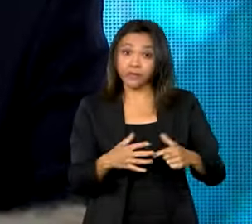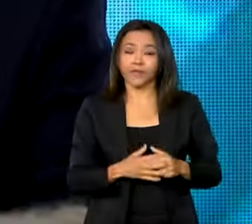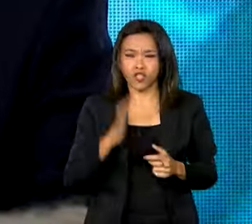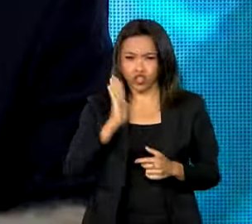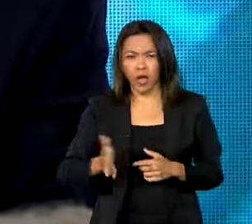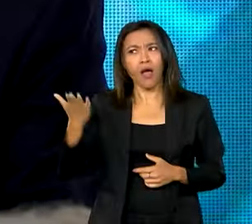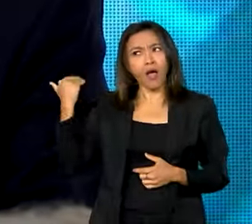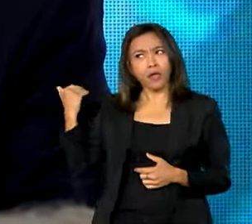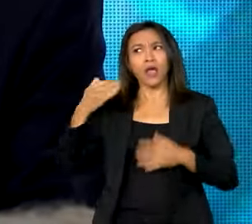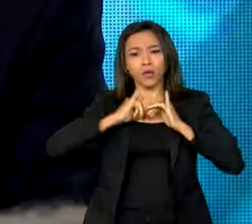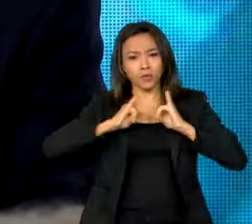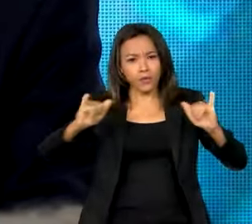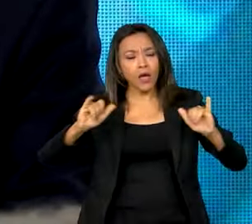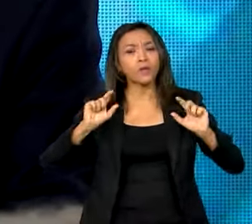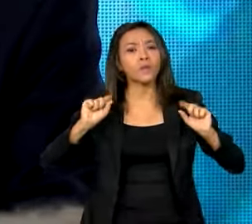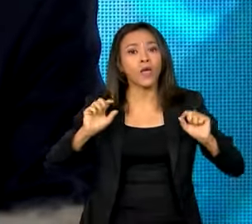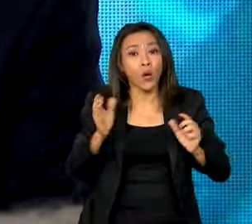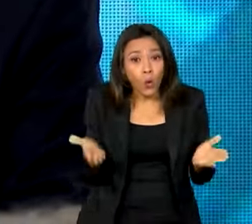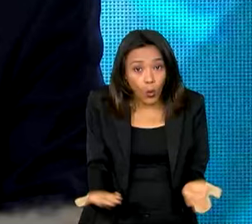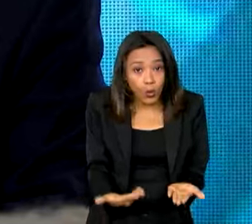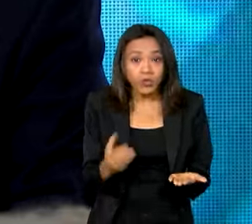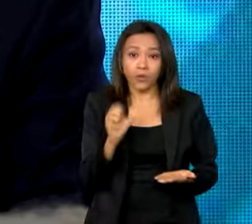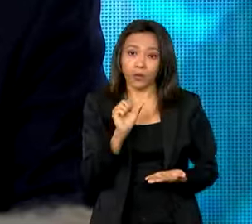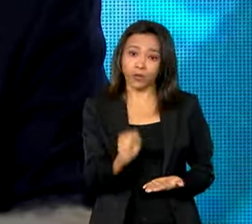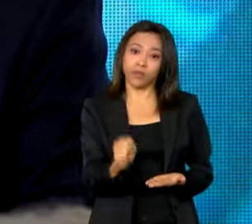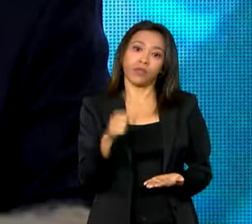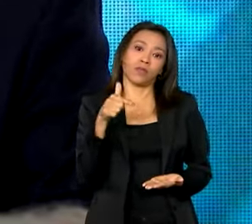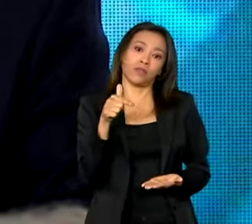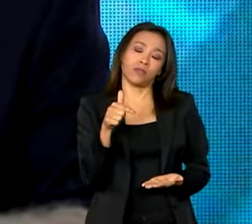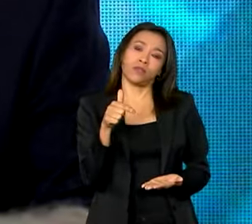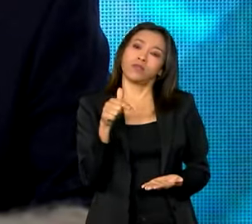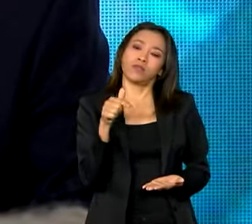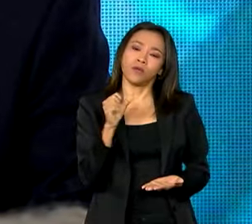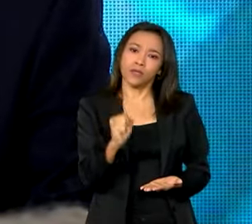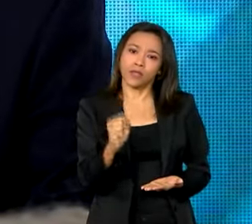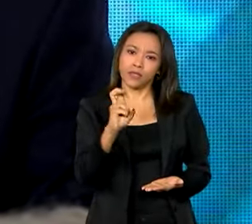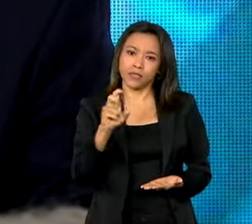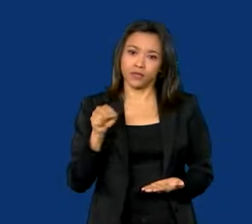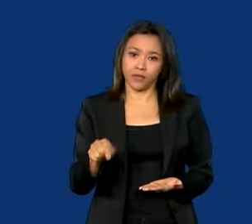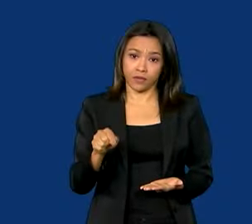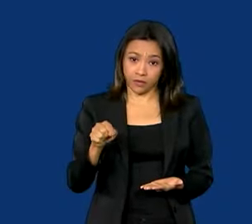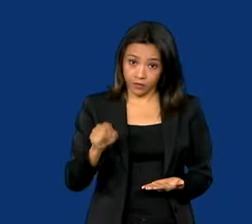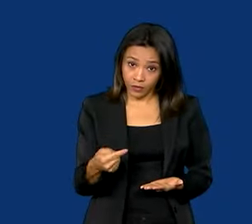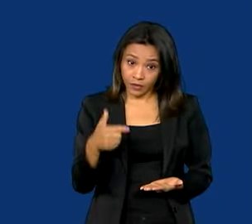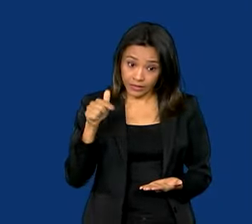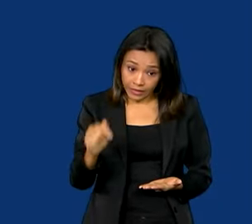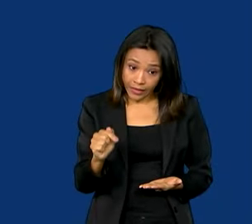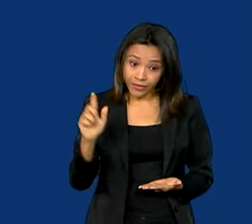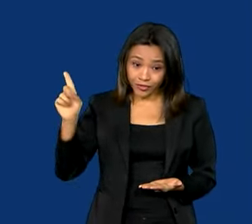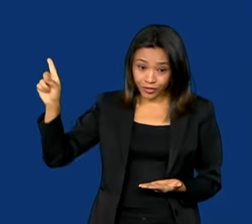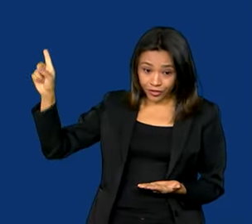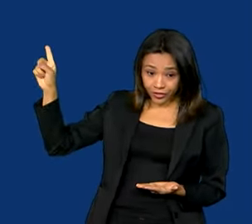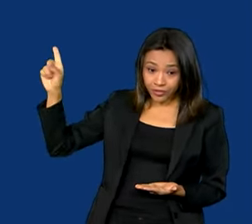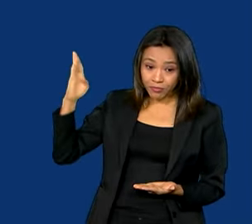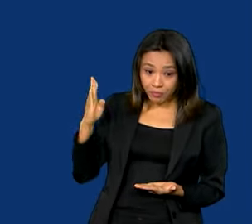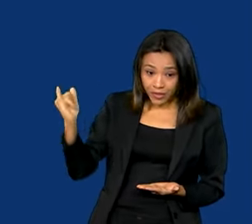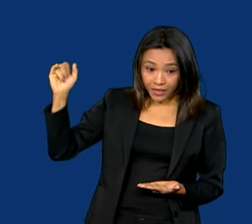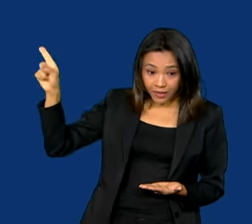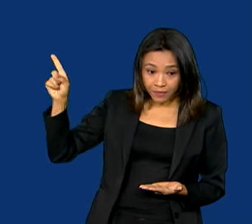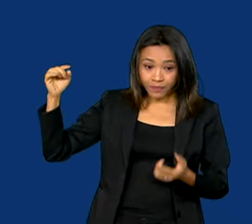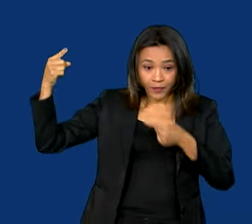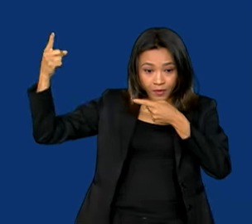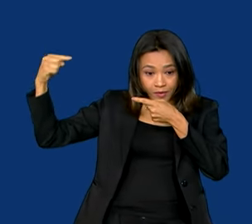hoje R$ 85,7 bilhões na área de TIC, tecnologia de informação e comunicação,